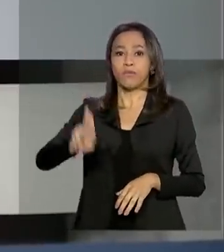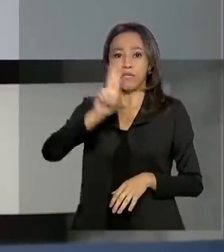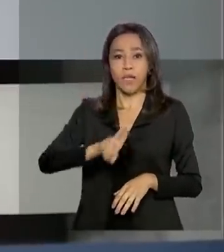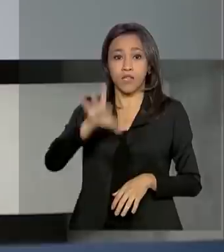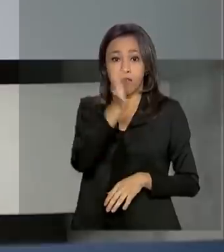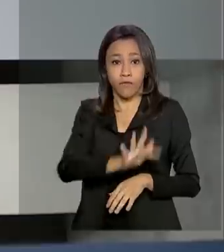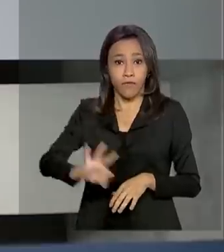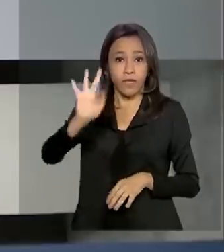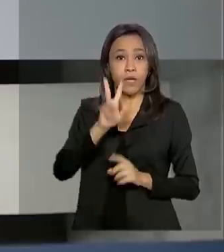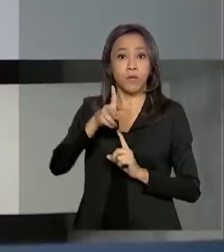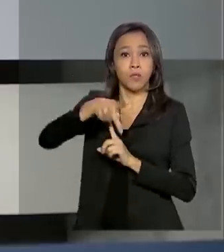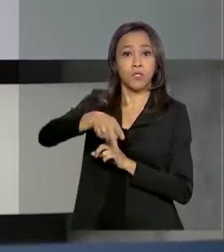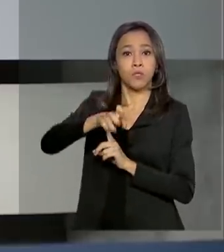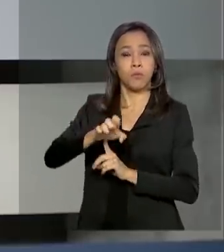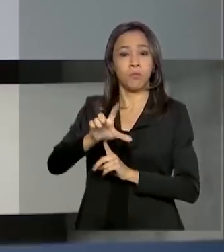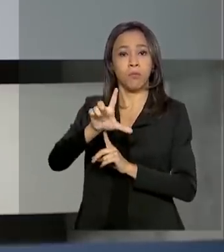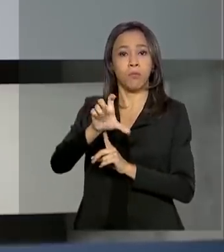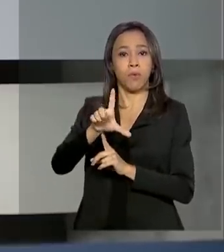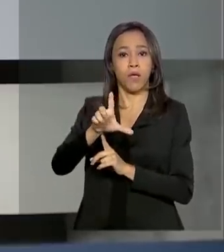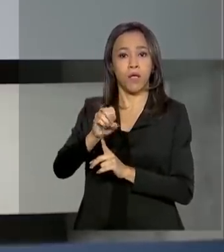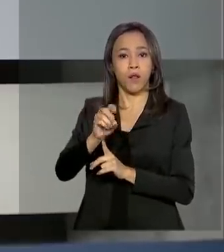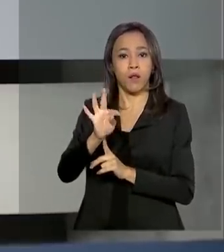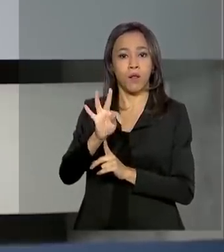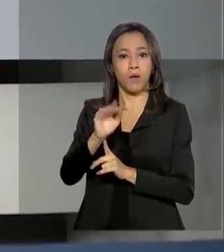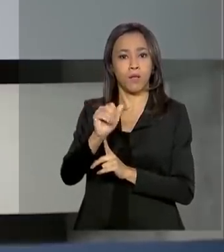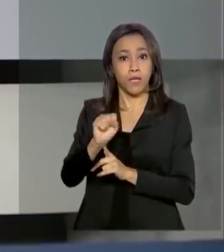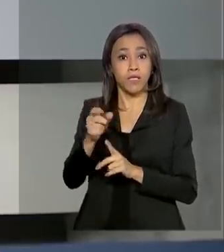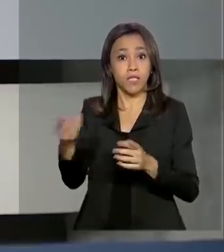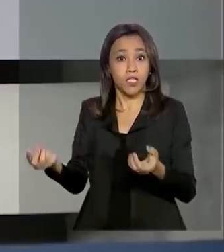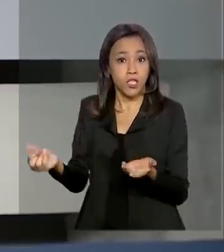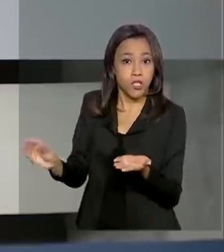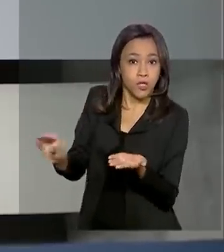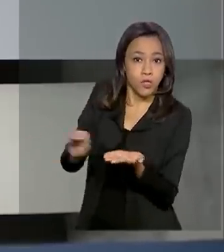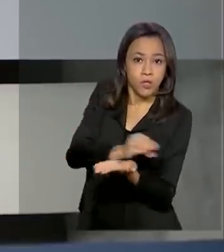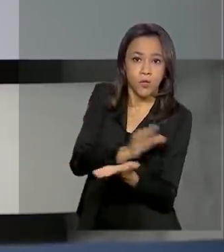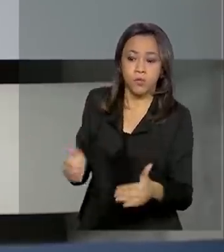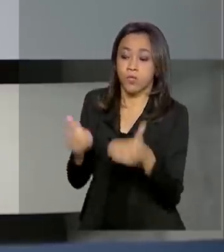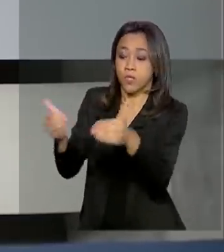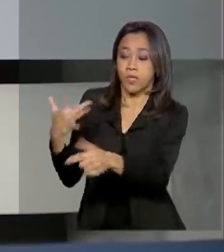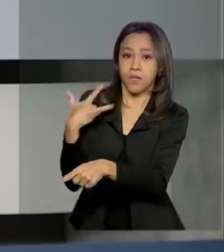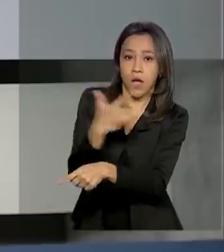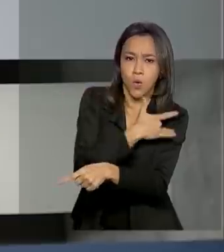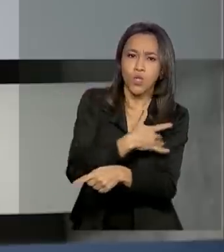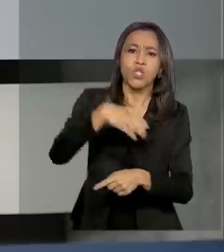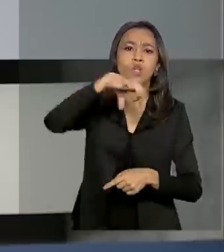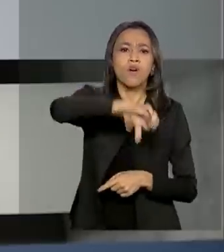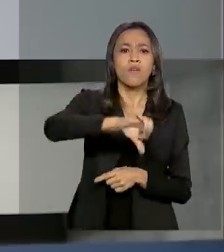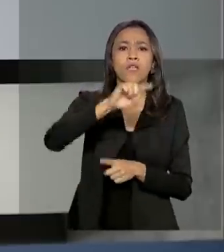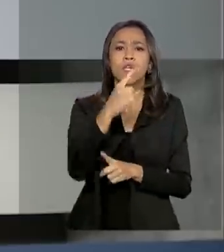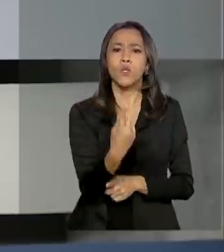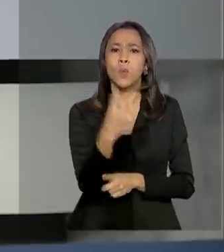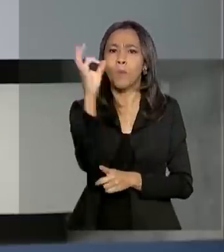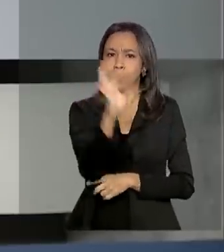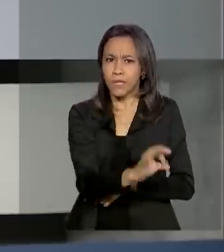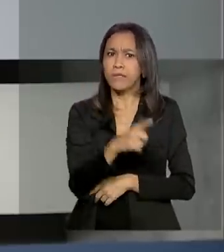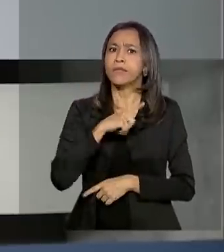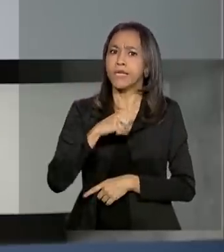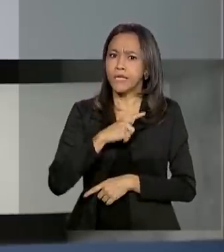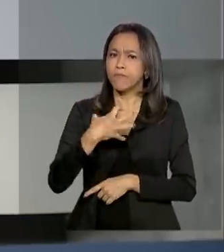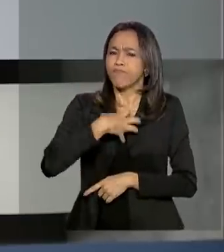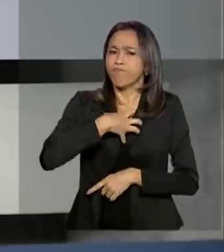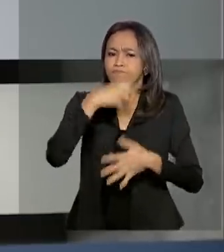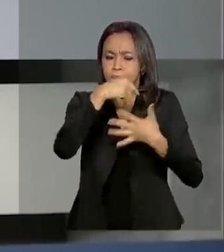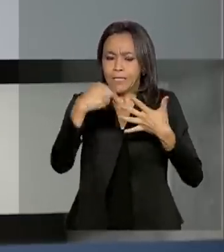Pelotas e financiada pelo Ministério da Saúde. 91% dos entrevistados apresentaram sintomas.